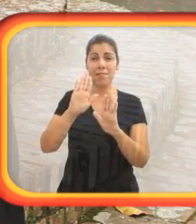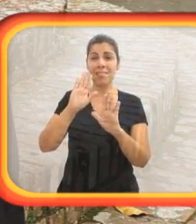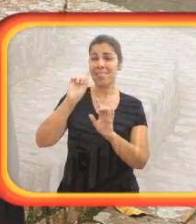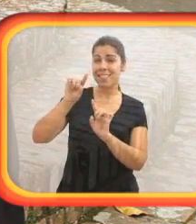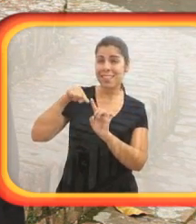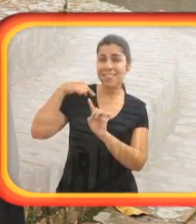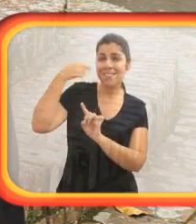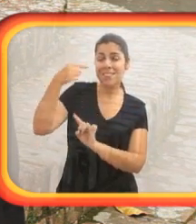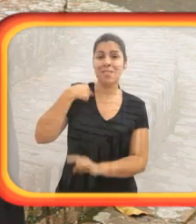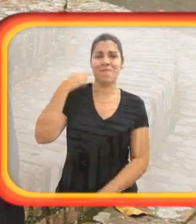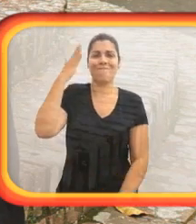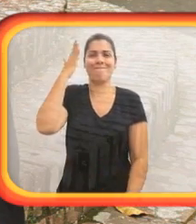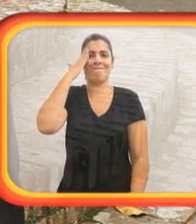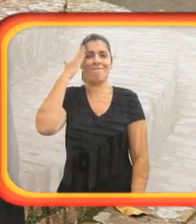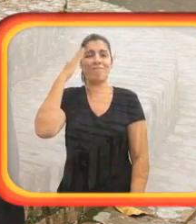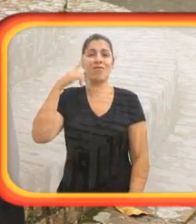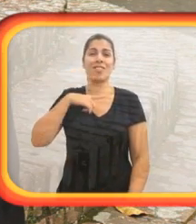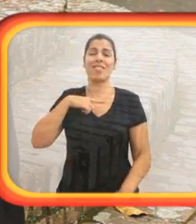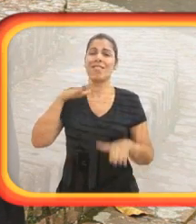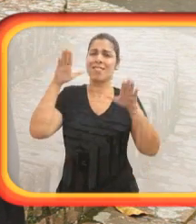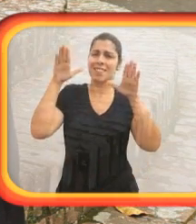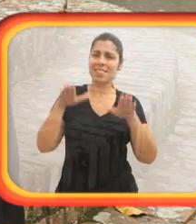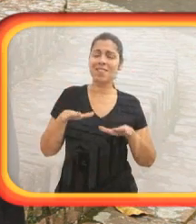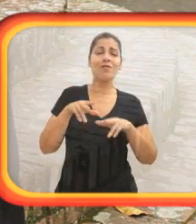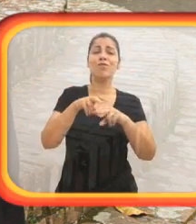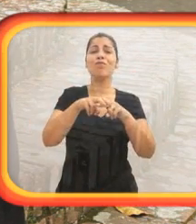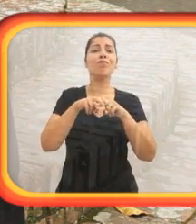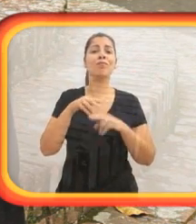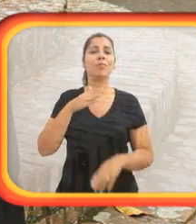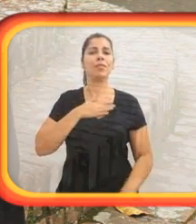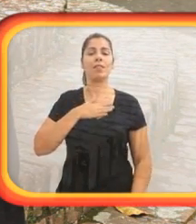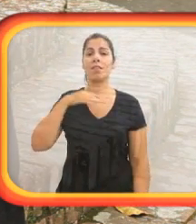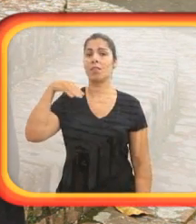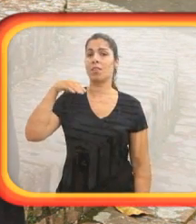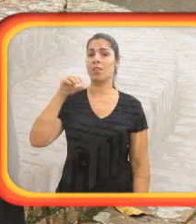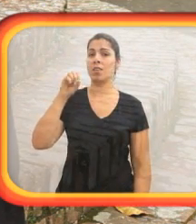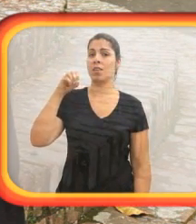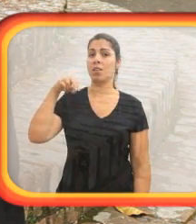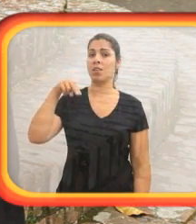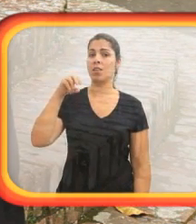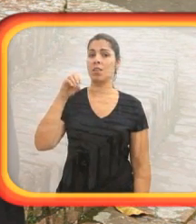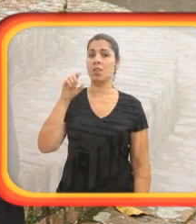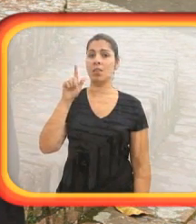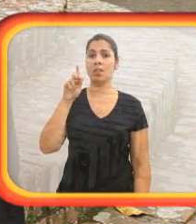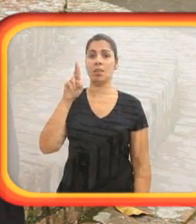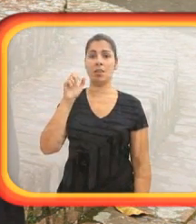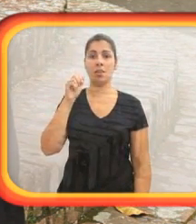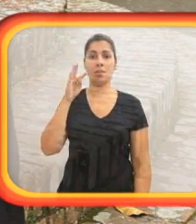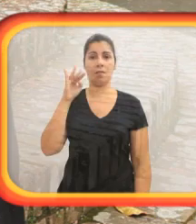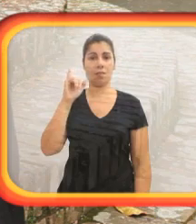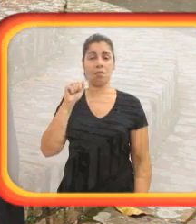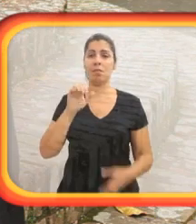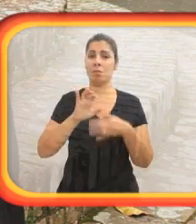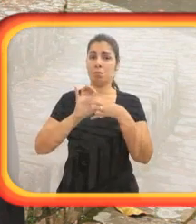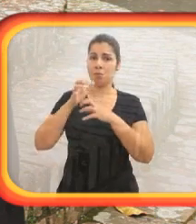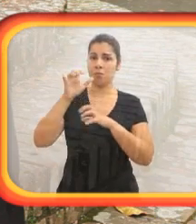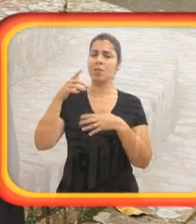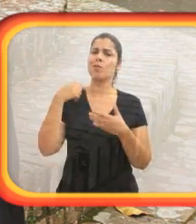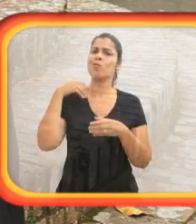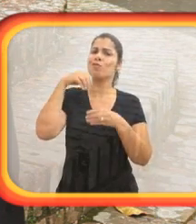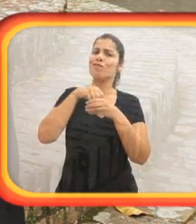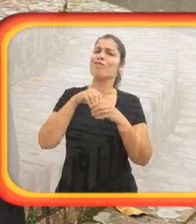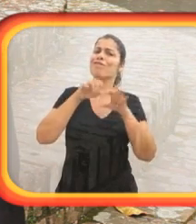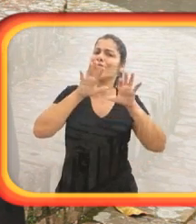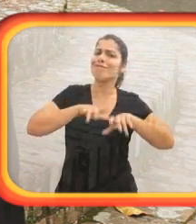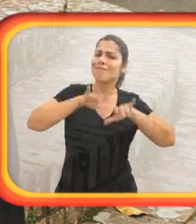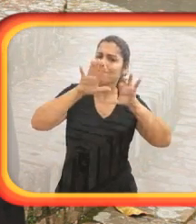ia fazer só intercâmbio de um período. Mas depois eu fiquei sabendo